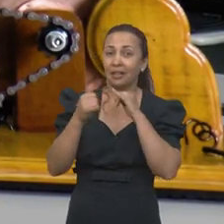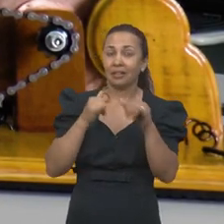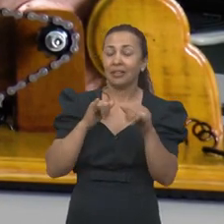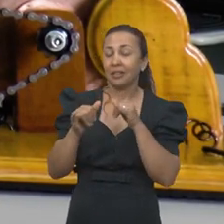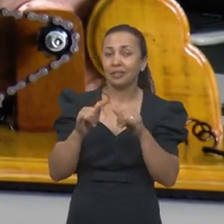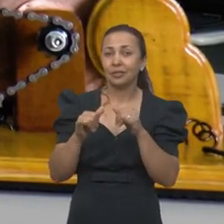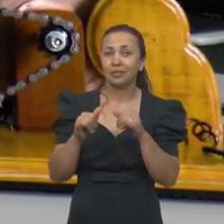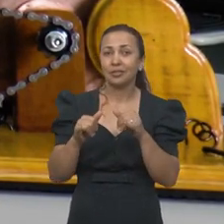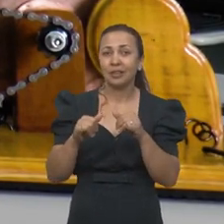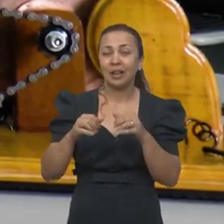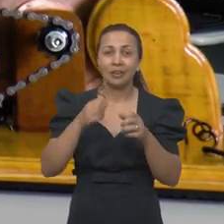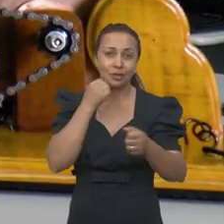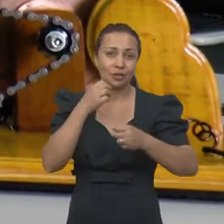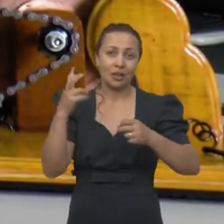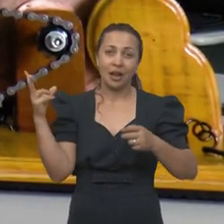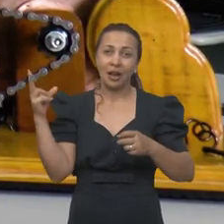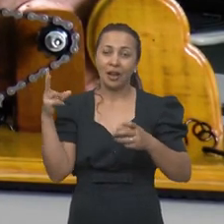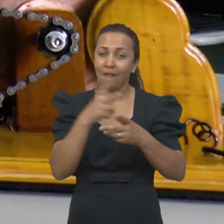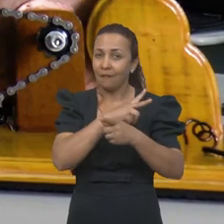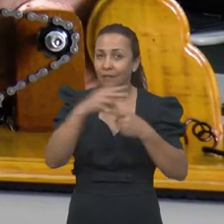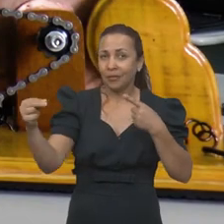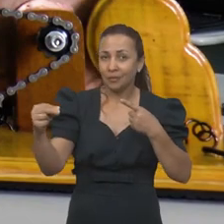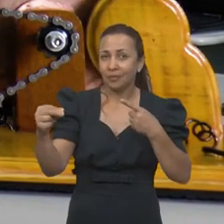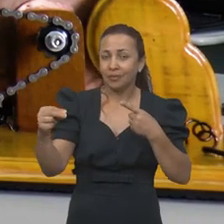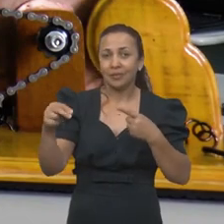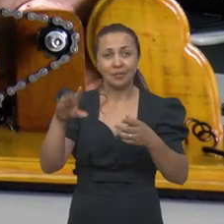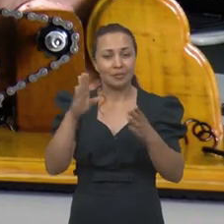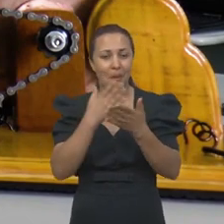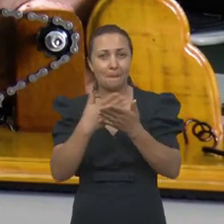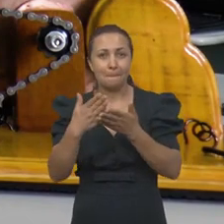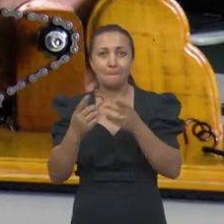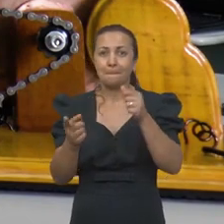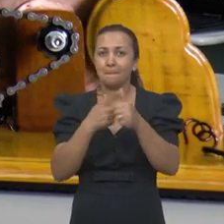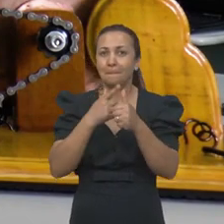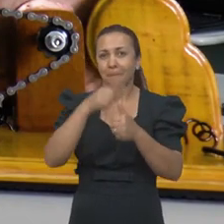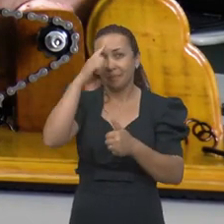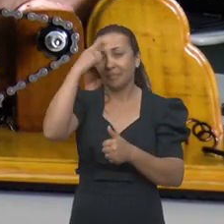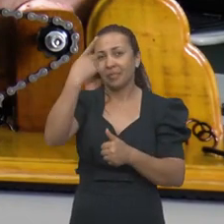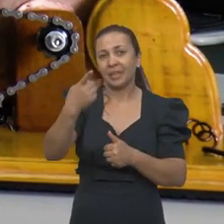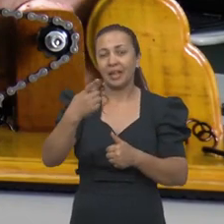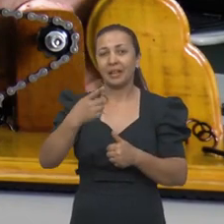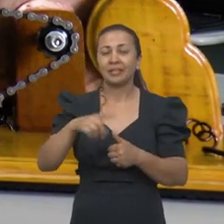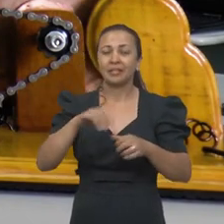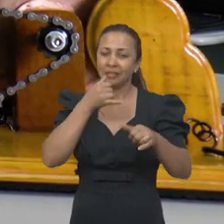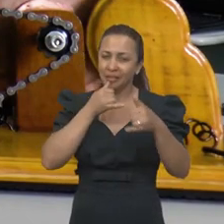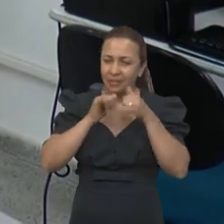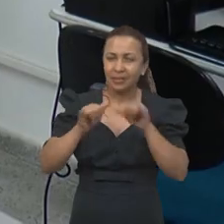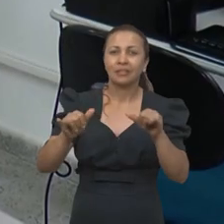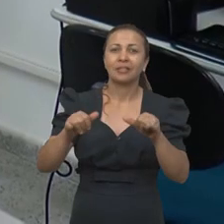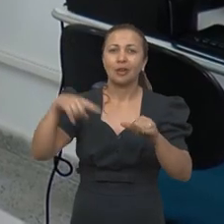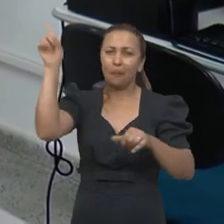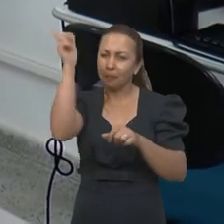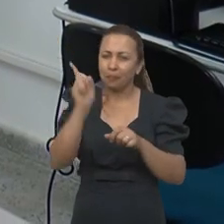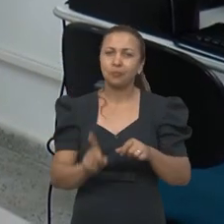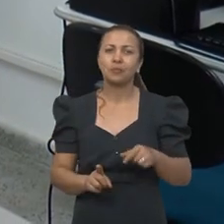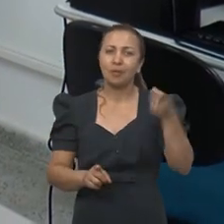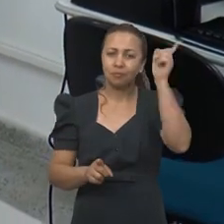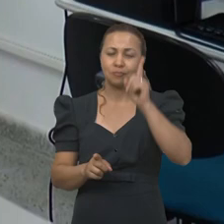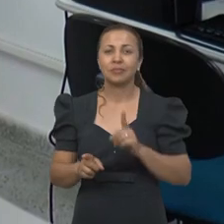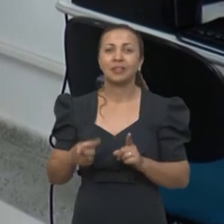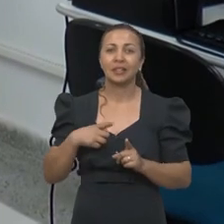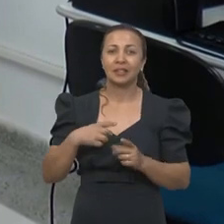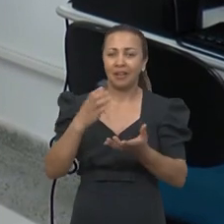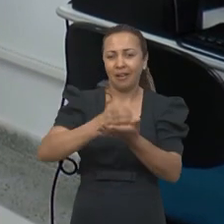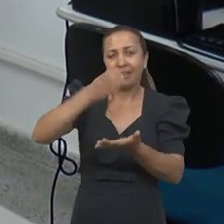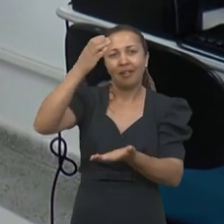eletrodinâmica. Porque você vai desde as primeiras ideias da descarga elétrica. Depois você consegue guardar a energia